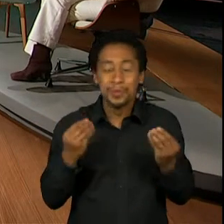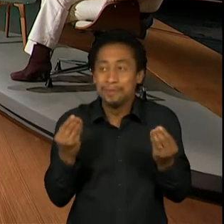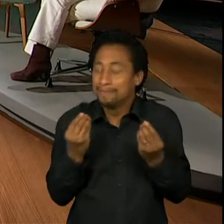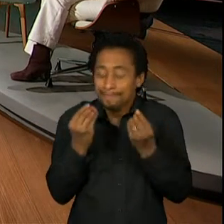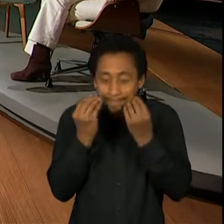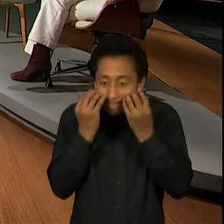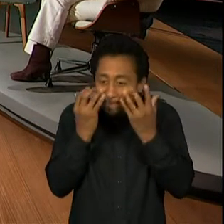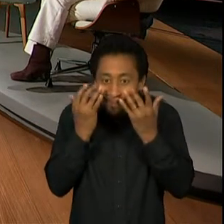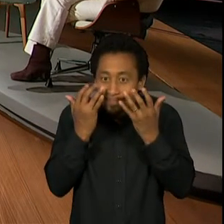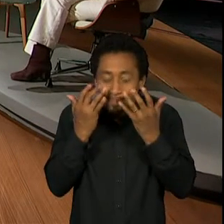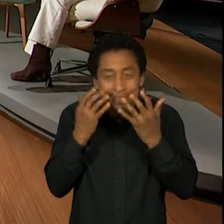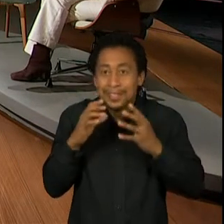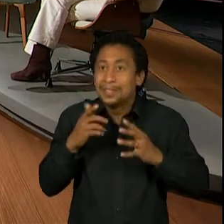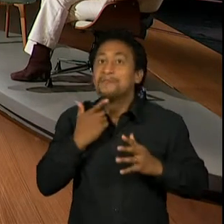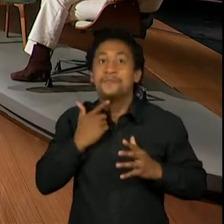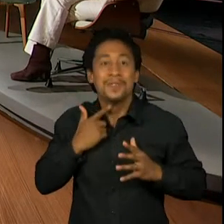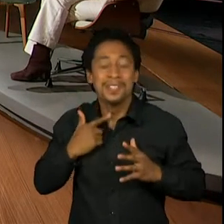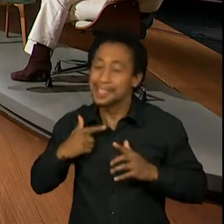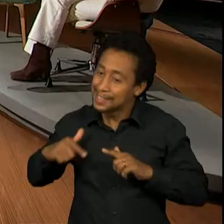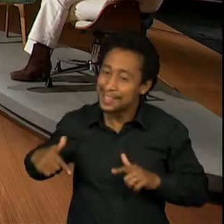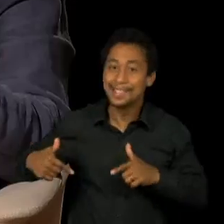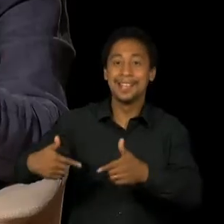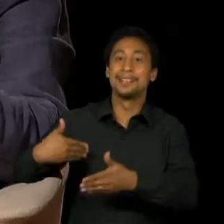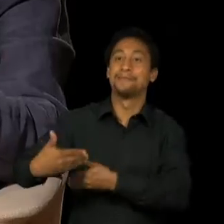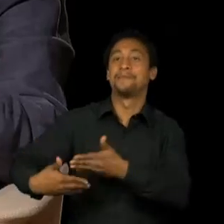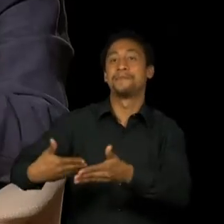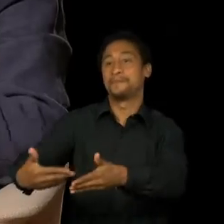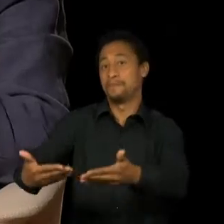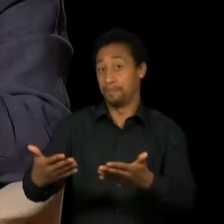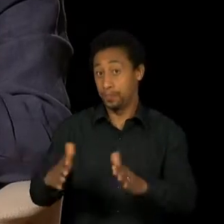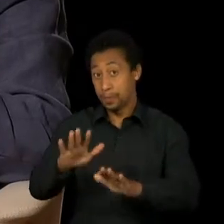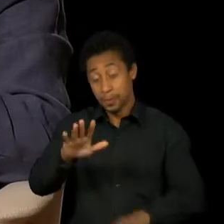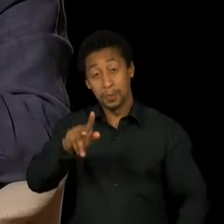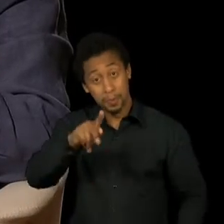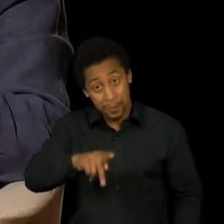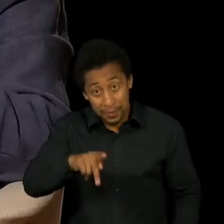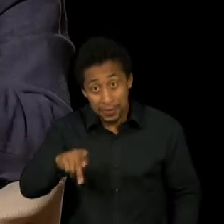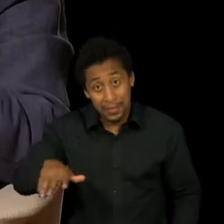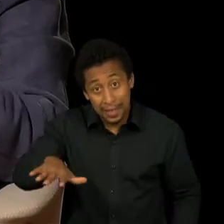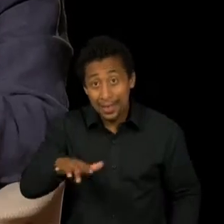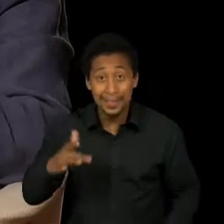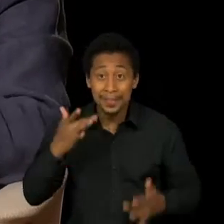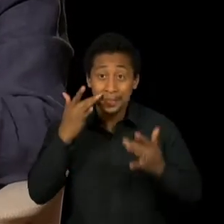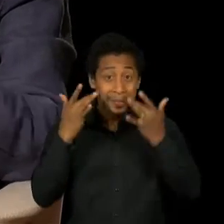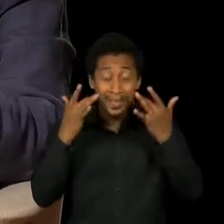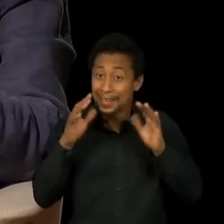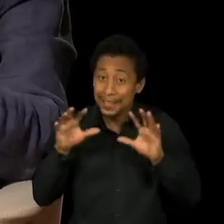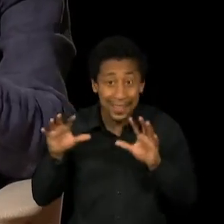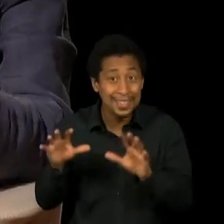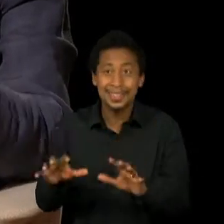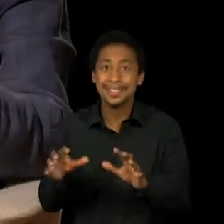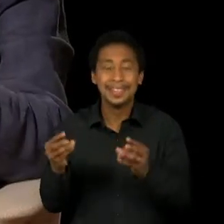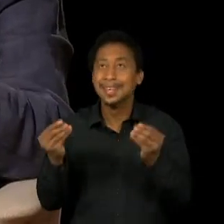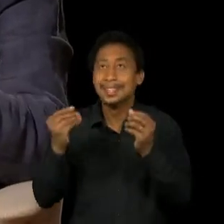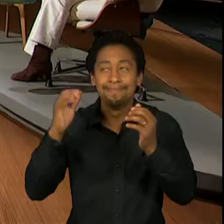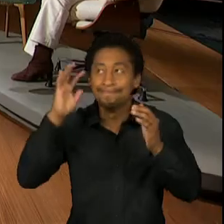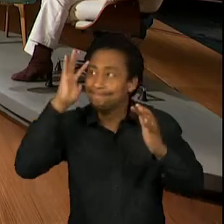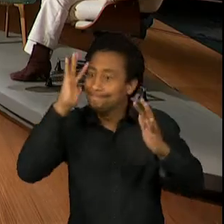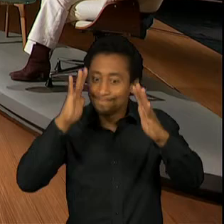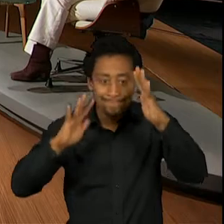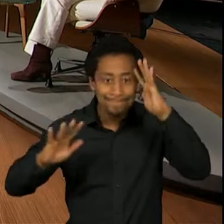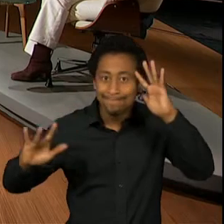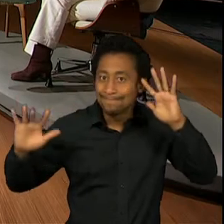Todos os que... E, normalmente, o professor de teatro tem isso, né? Ele entra com o olho brilhando, porque ele tem um interesse